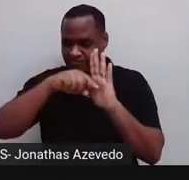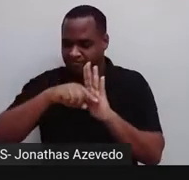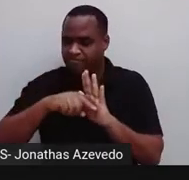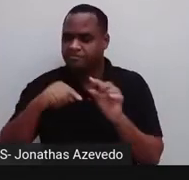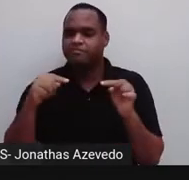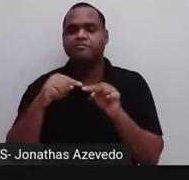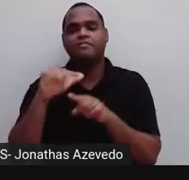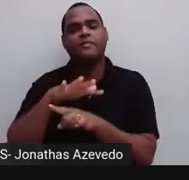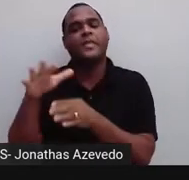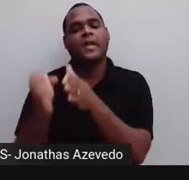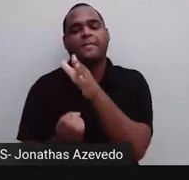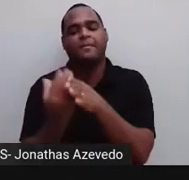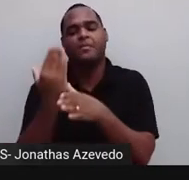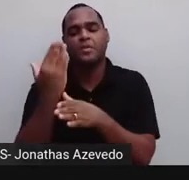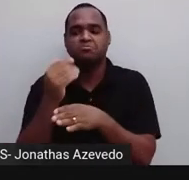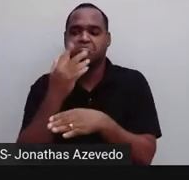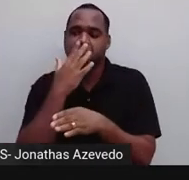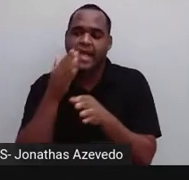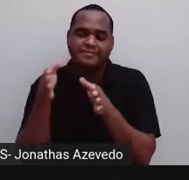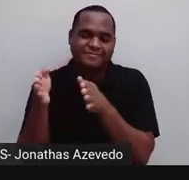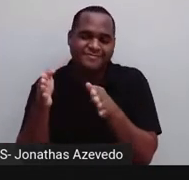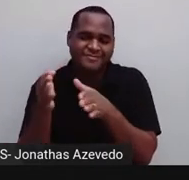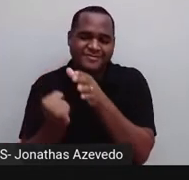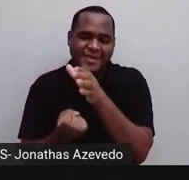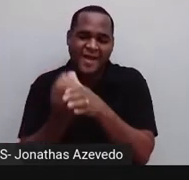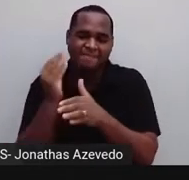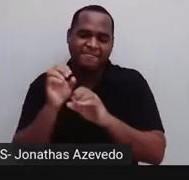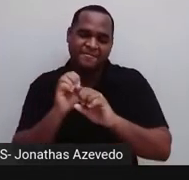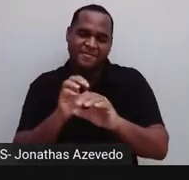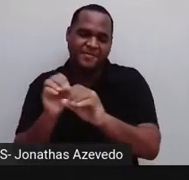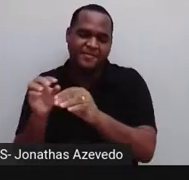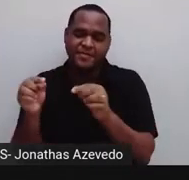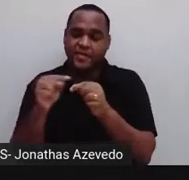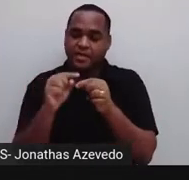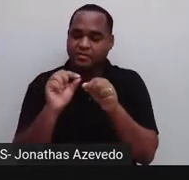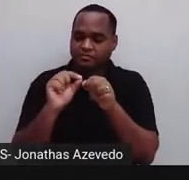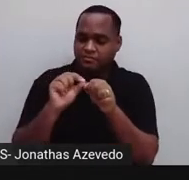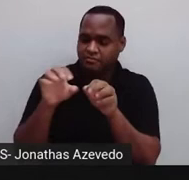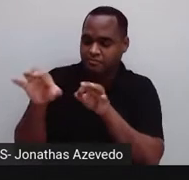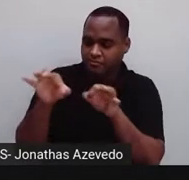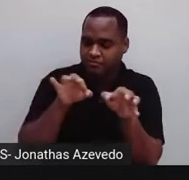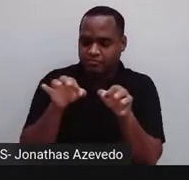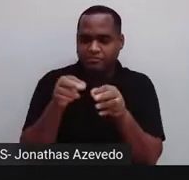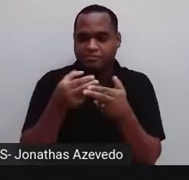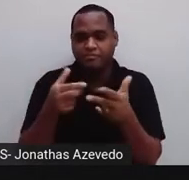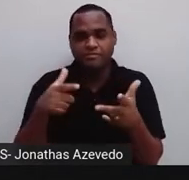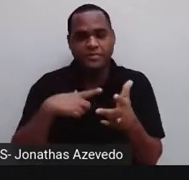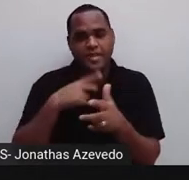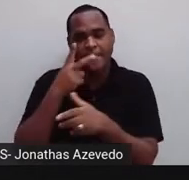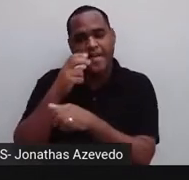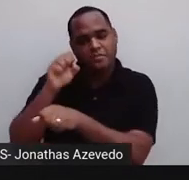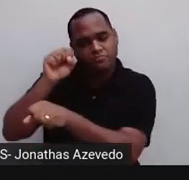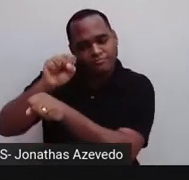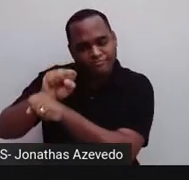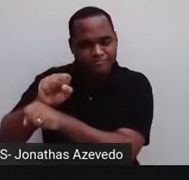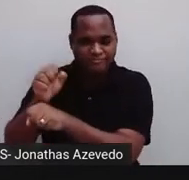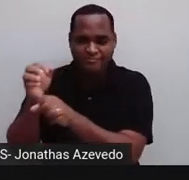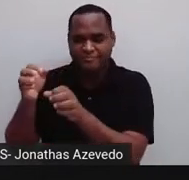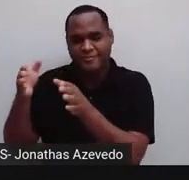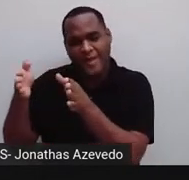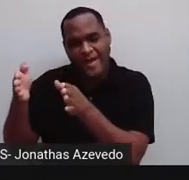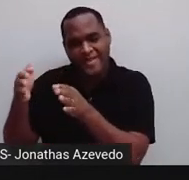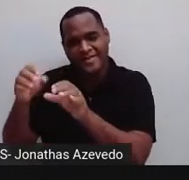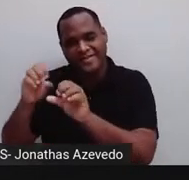no meio da aula, que é quando a gente fazia uma parte da aula e chegava em um